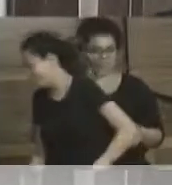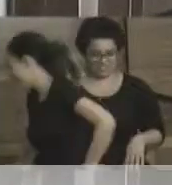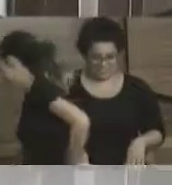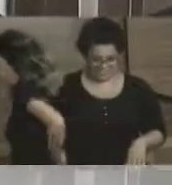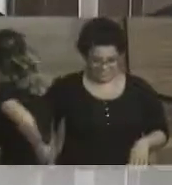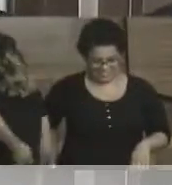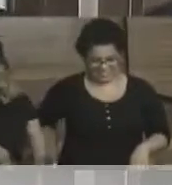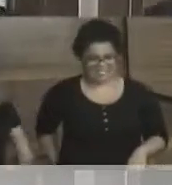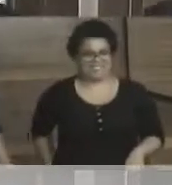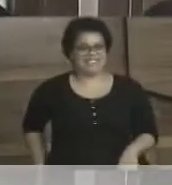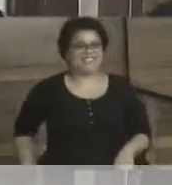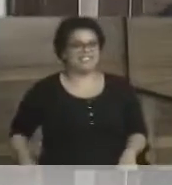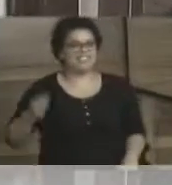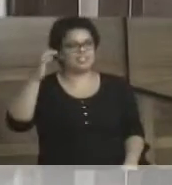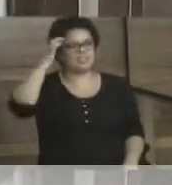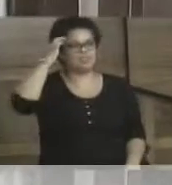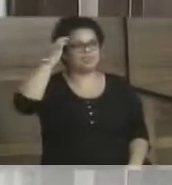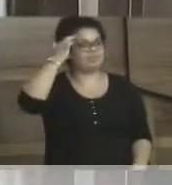Deã aqui no nosso município.